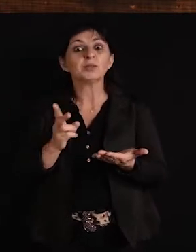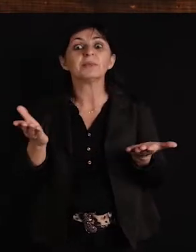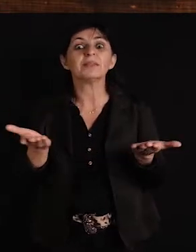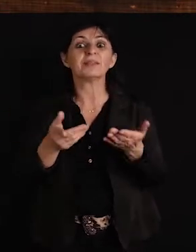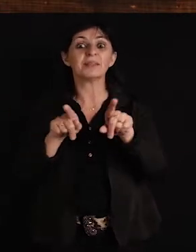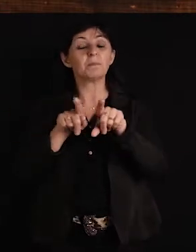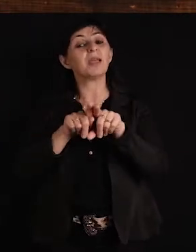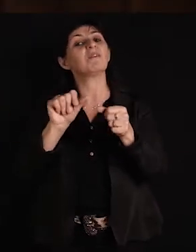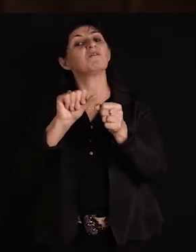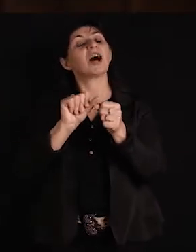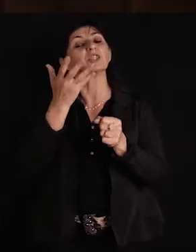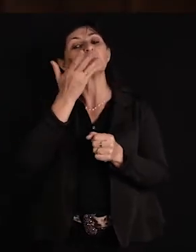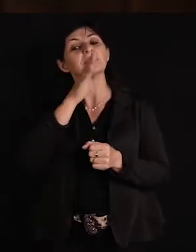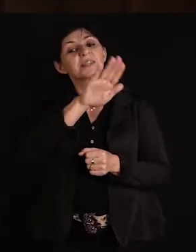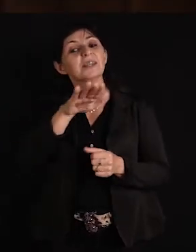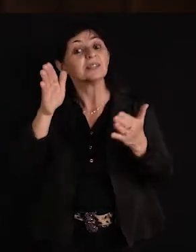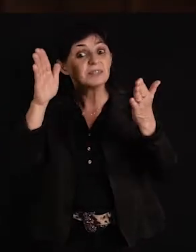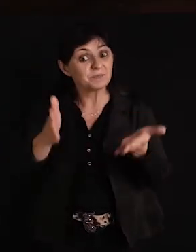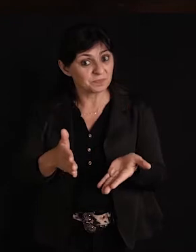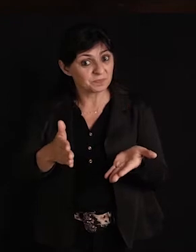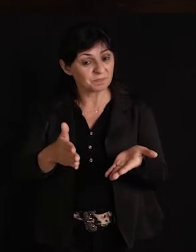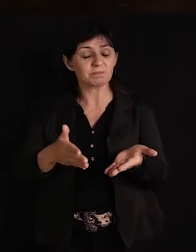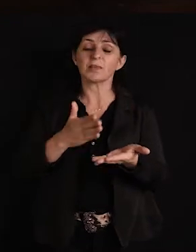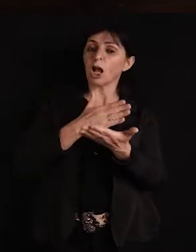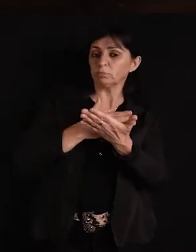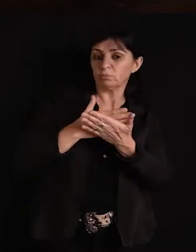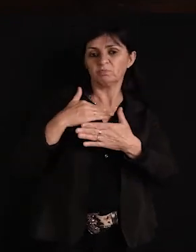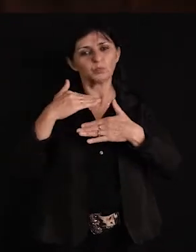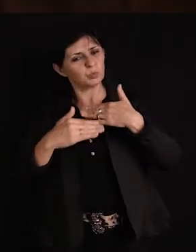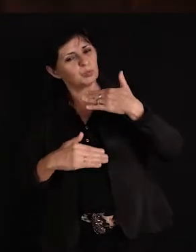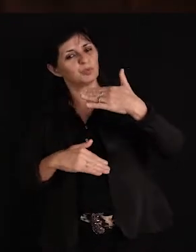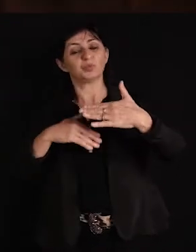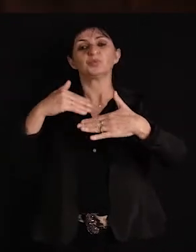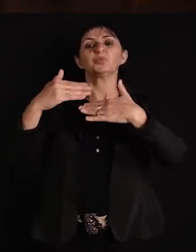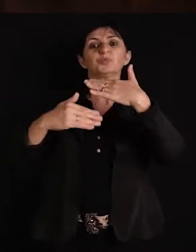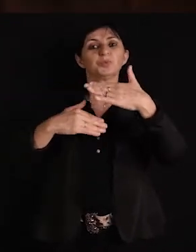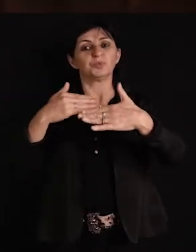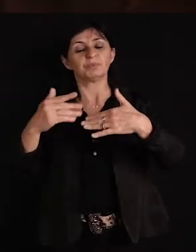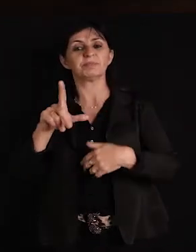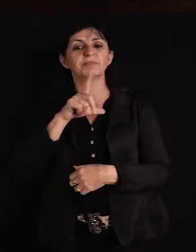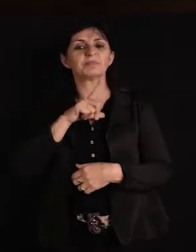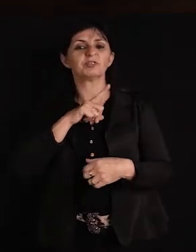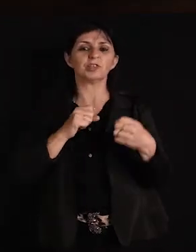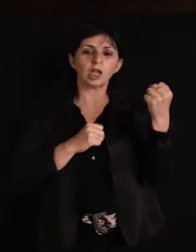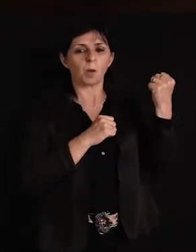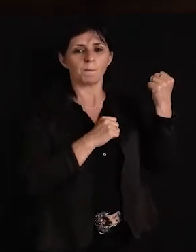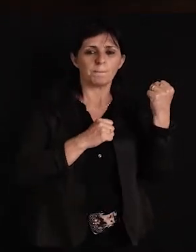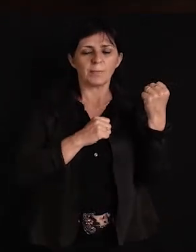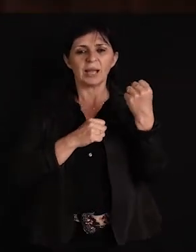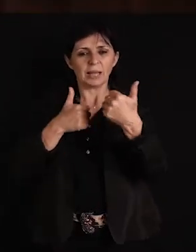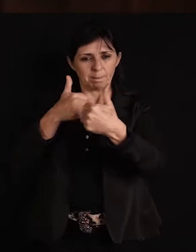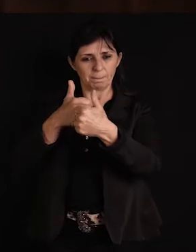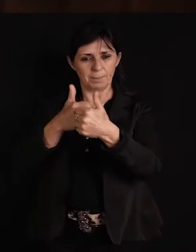forma que foi passado para nós. E comecei a crescer e até que foi num baile perto da minha cidade, no município de Eugênio de